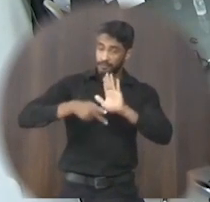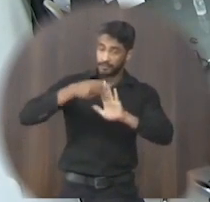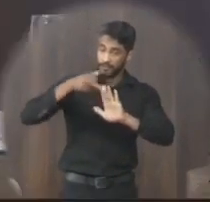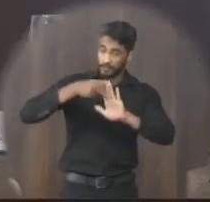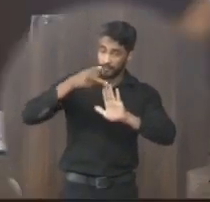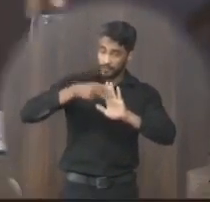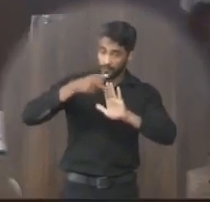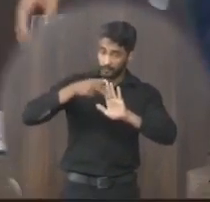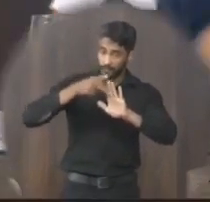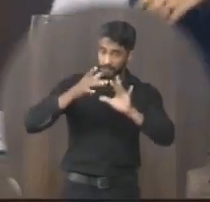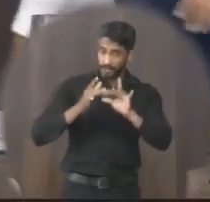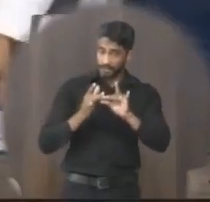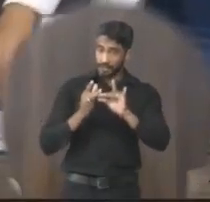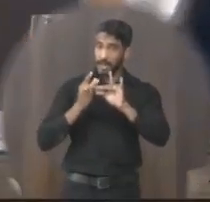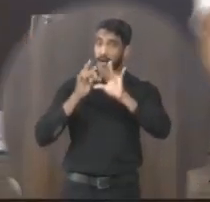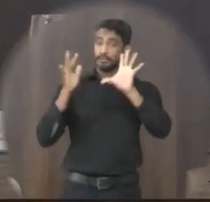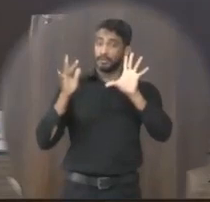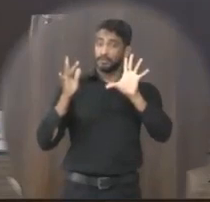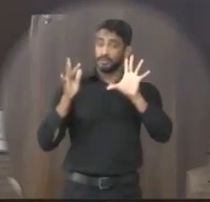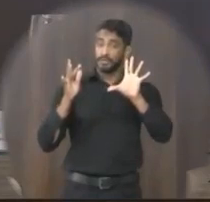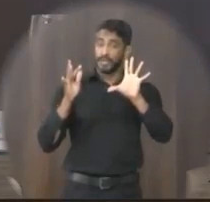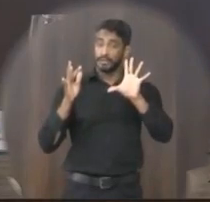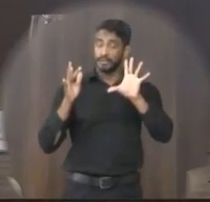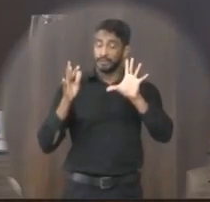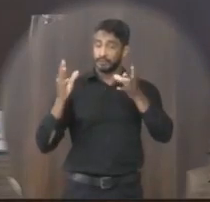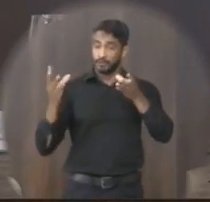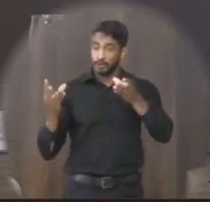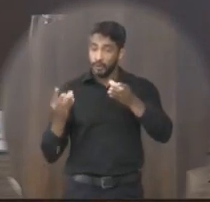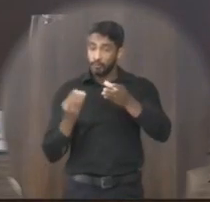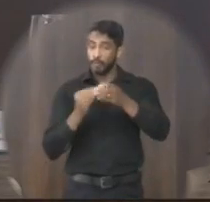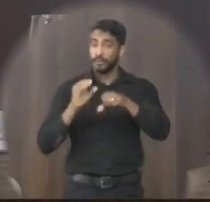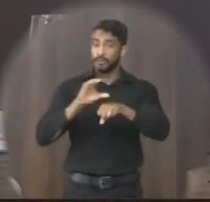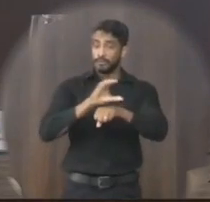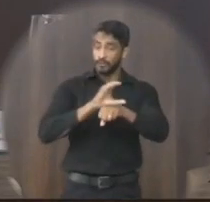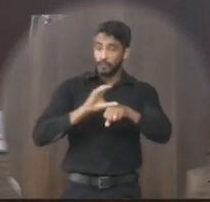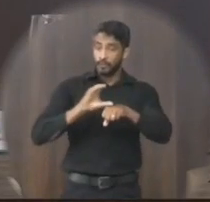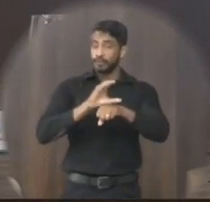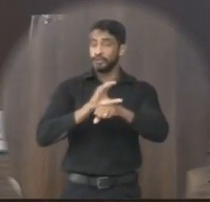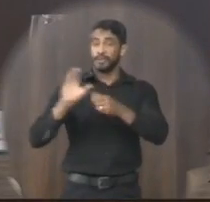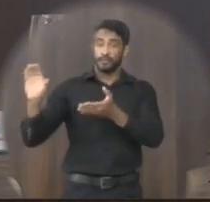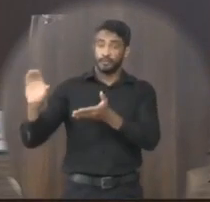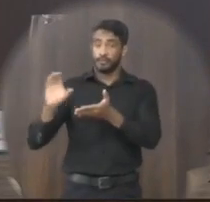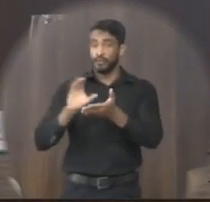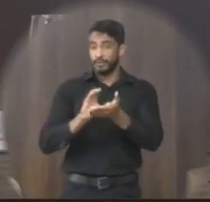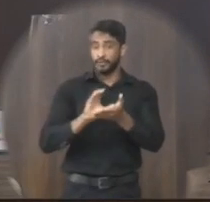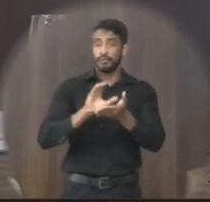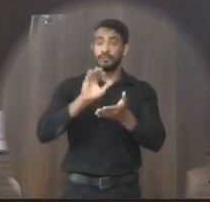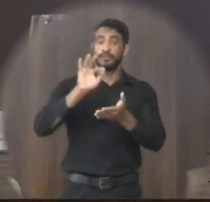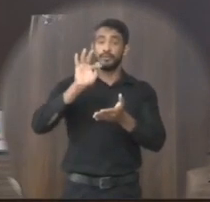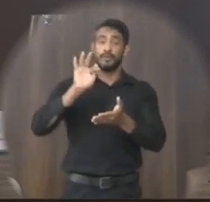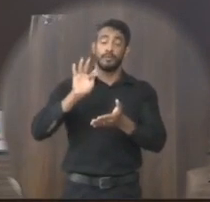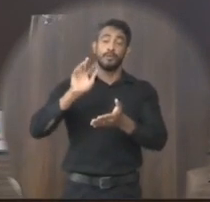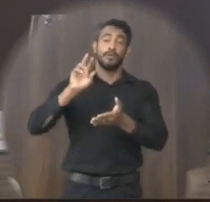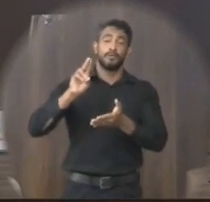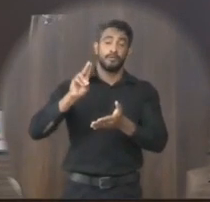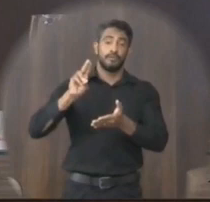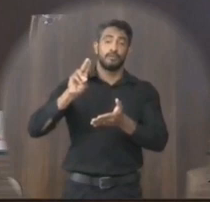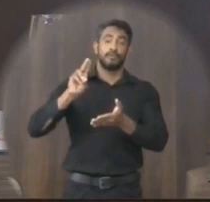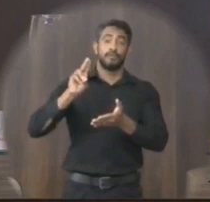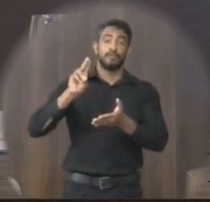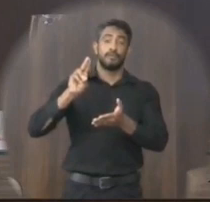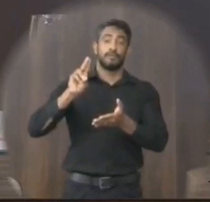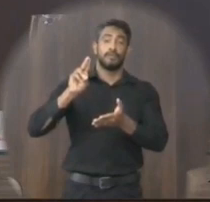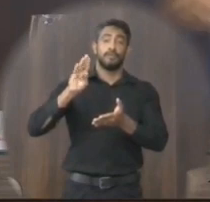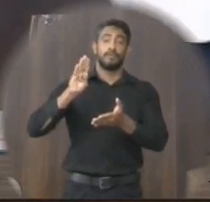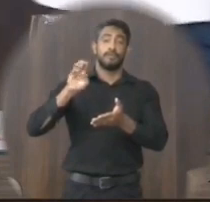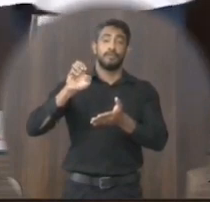autorizativo que dispõe sobre o complemento constitucional com o recurso do Fundo de Manutenção e Desenvolvimento da Educação Básica